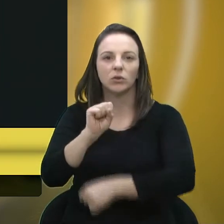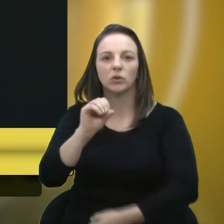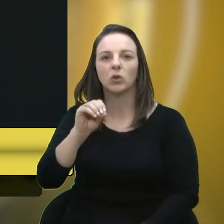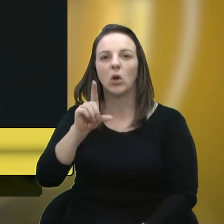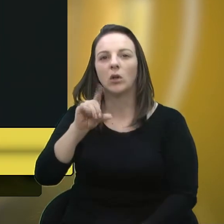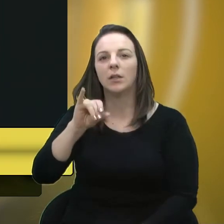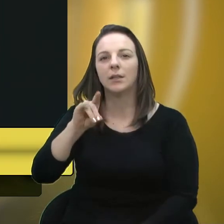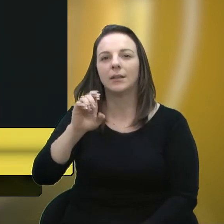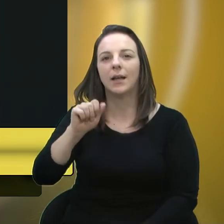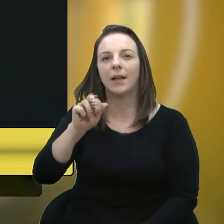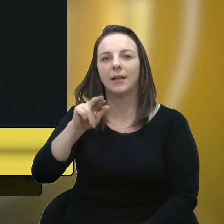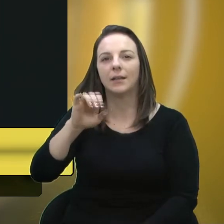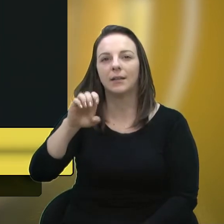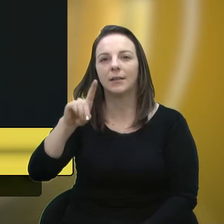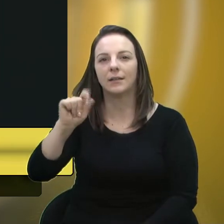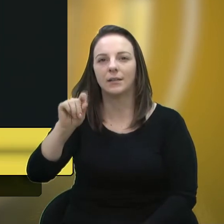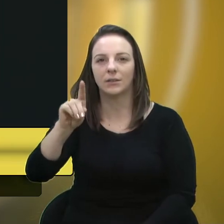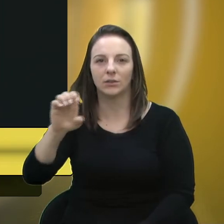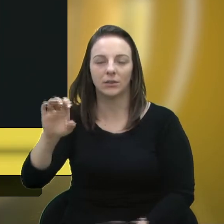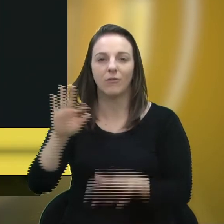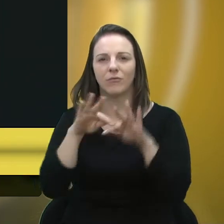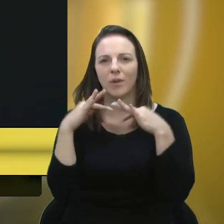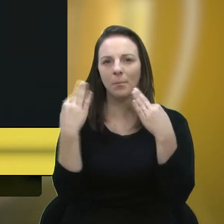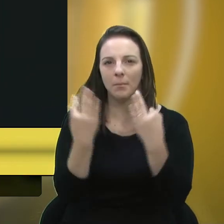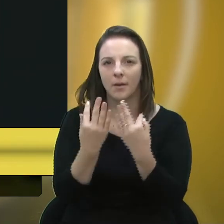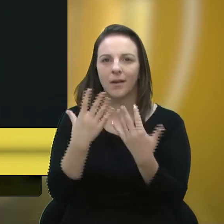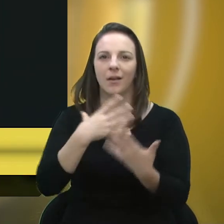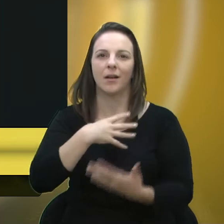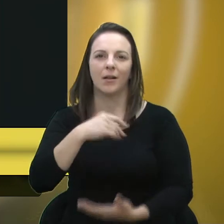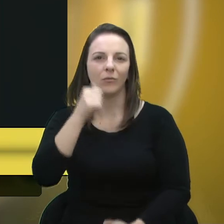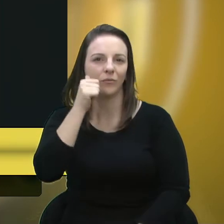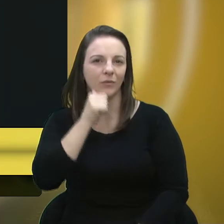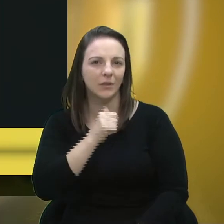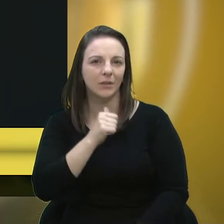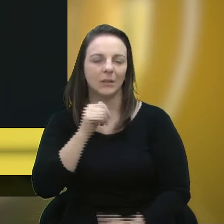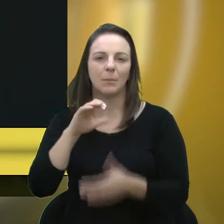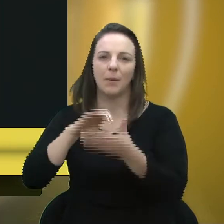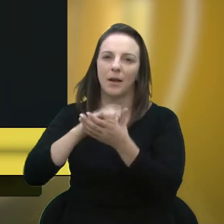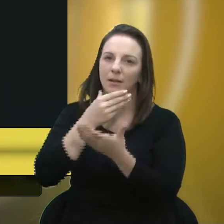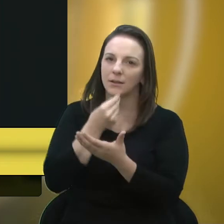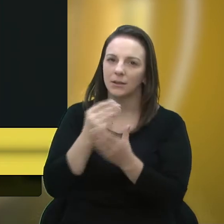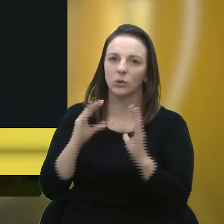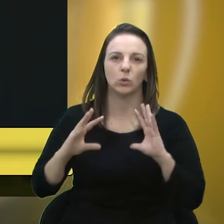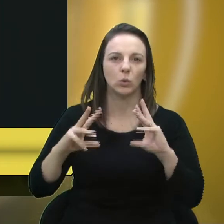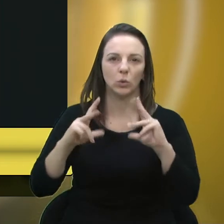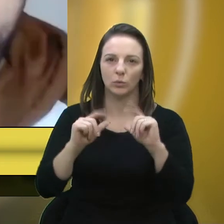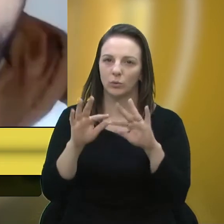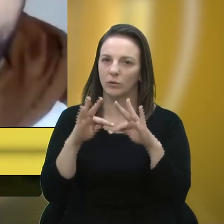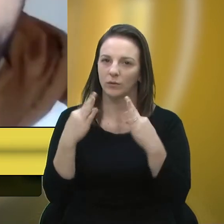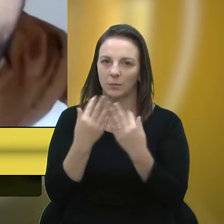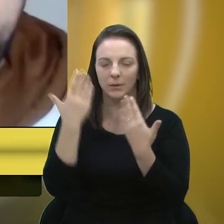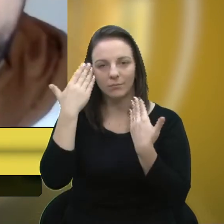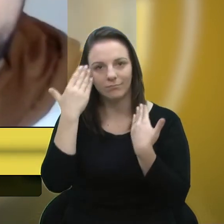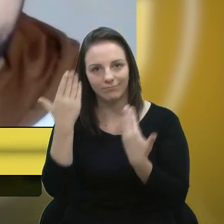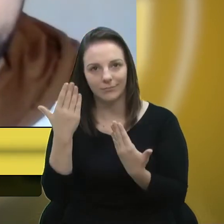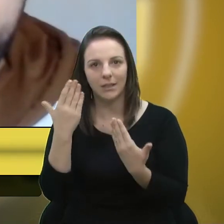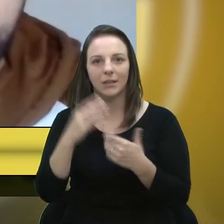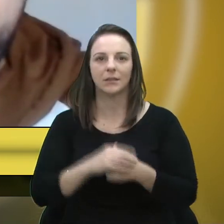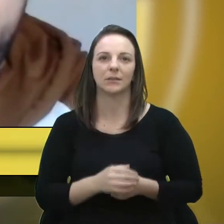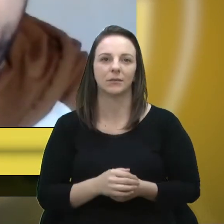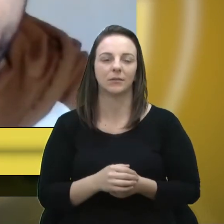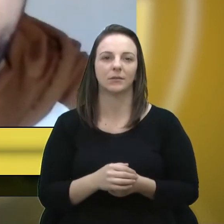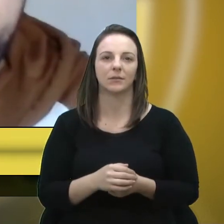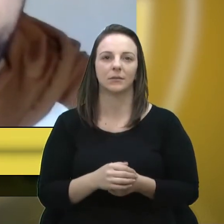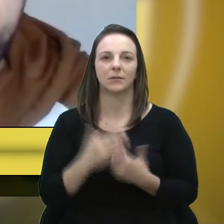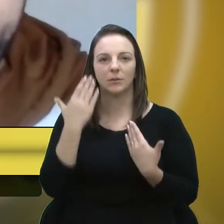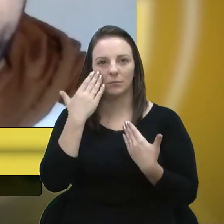filhas, ao marido, a todos os familiares. Obrigada. Obrigado, vereadora Denise. Justina